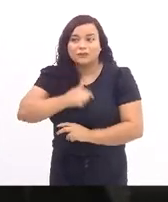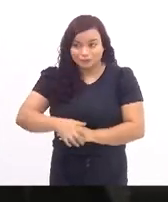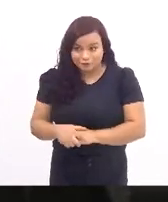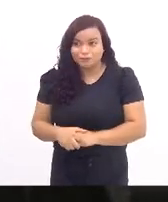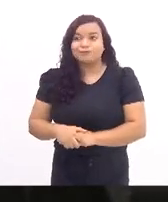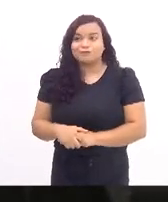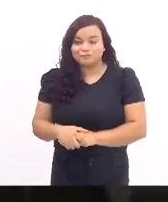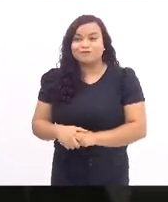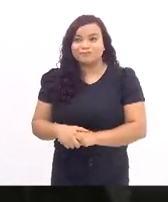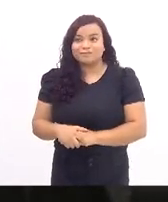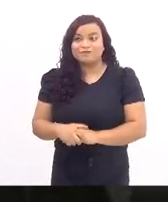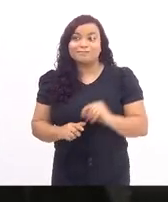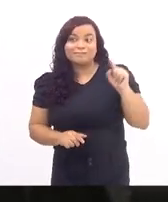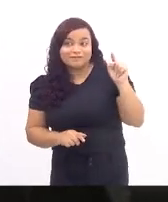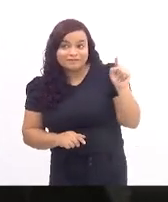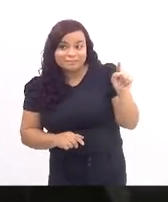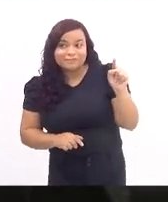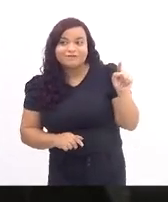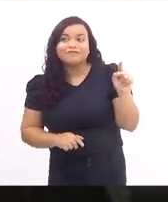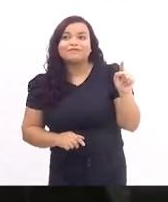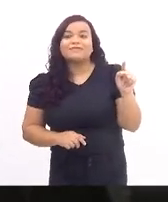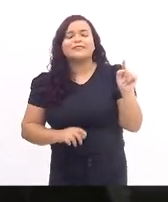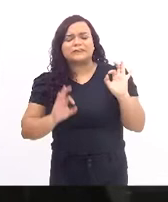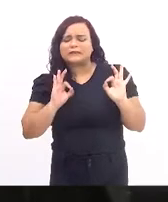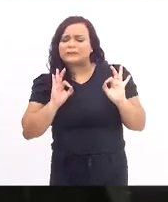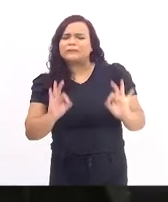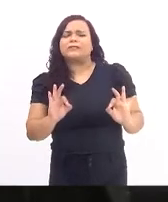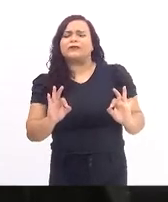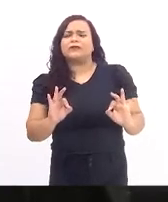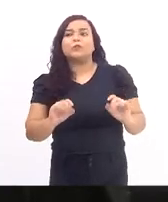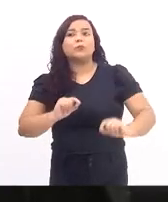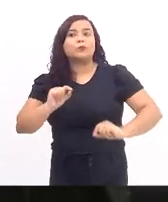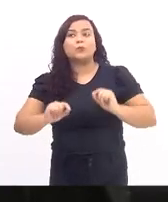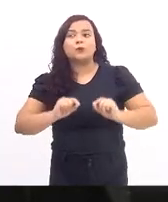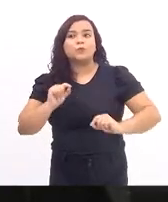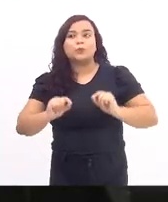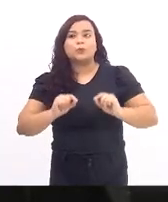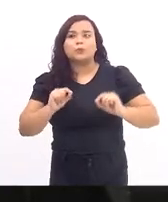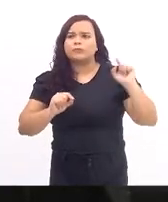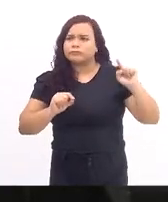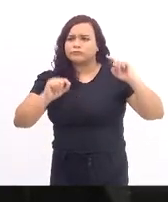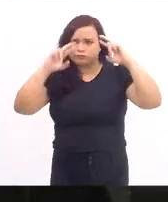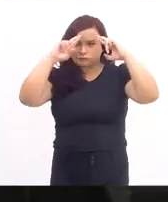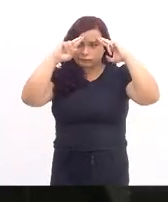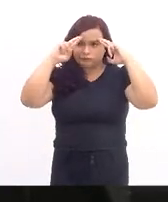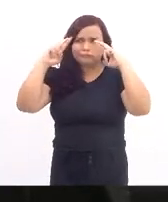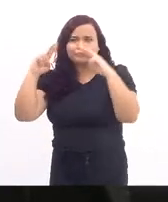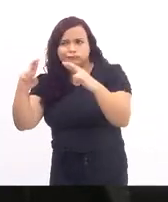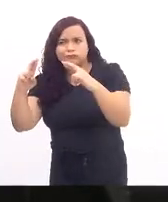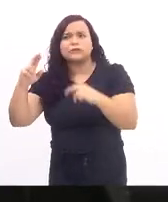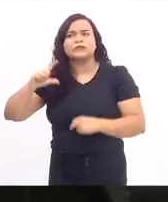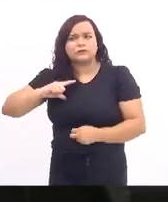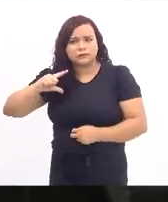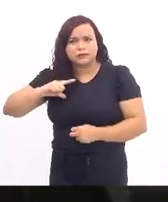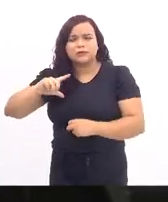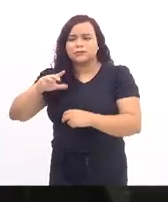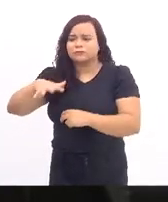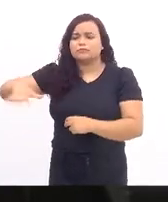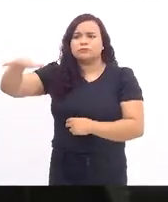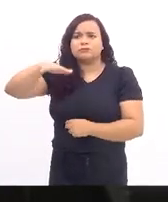E, Vossa Excelência, tenho certeza que respeita profundamente